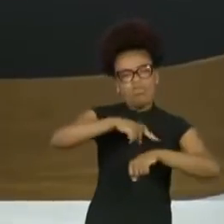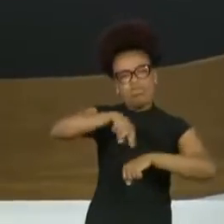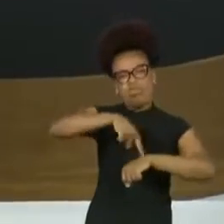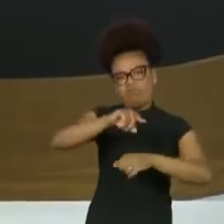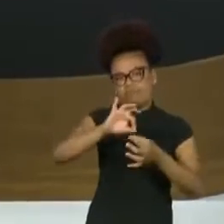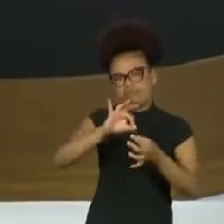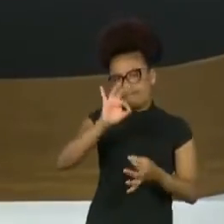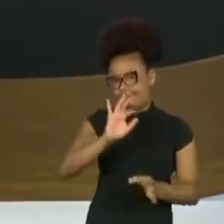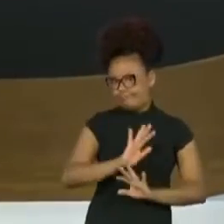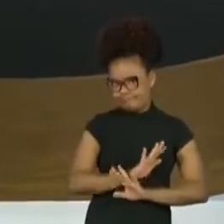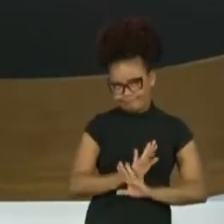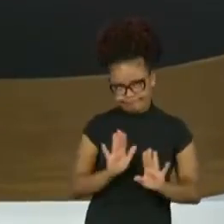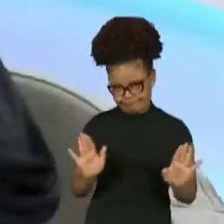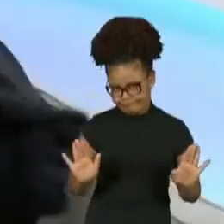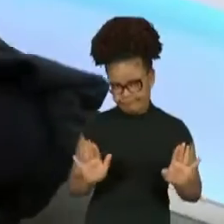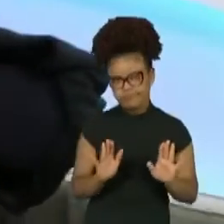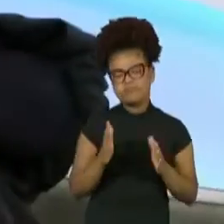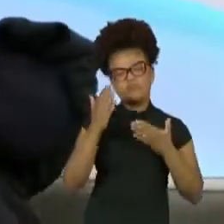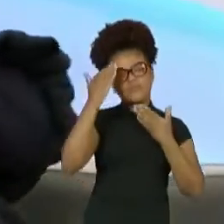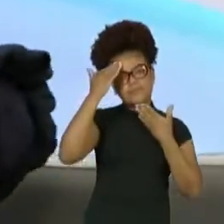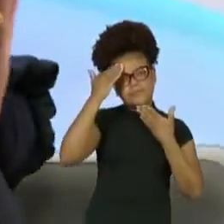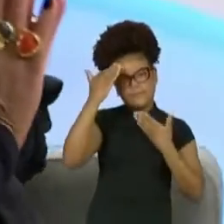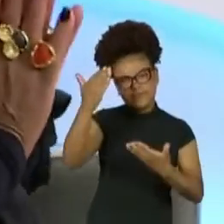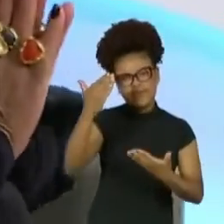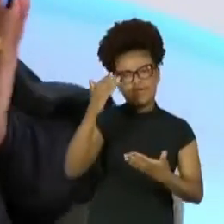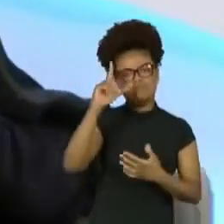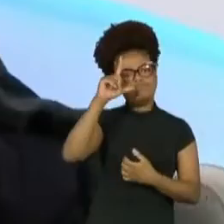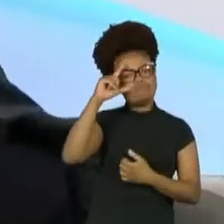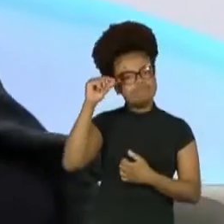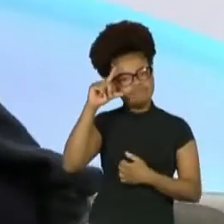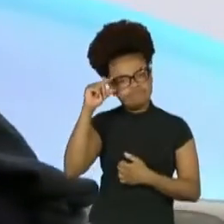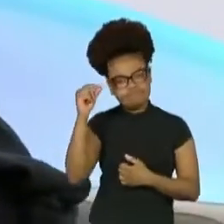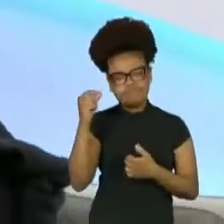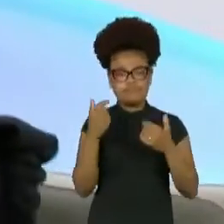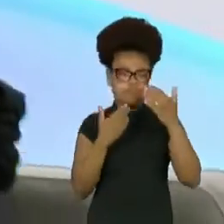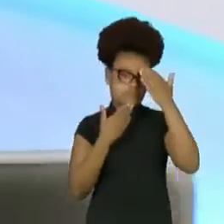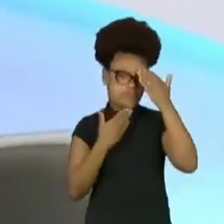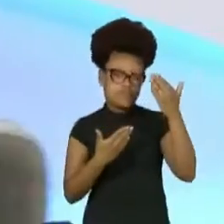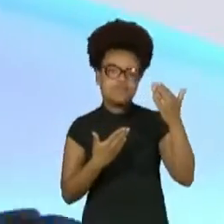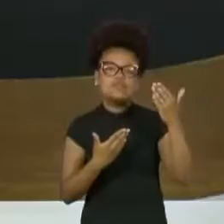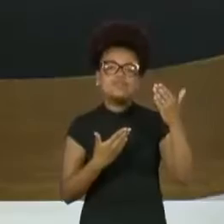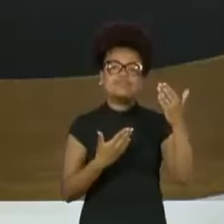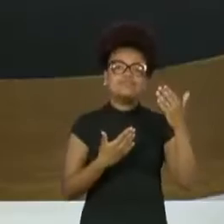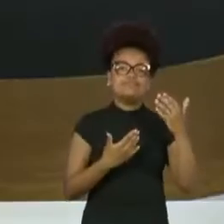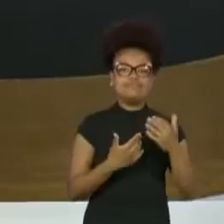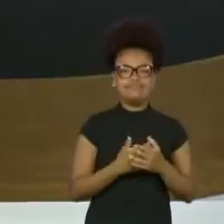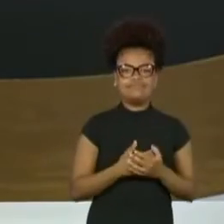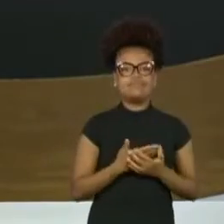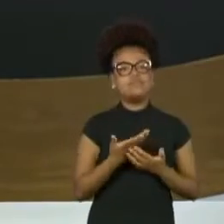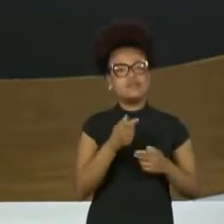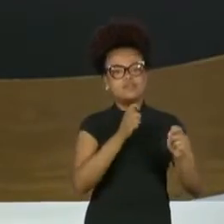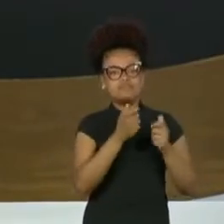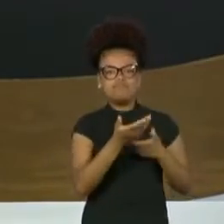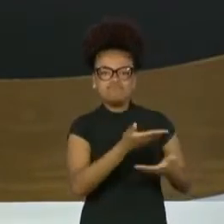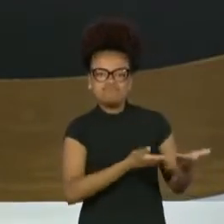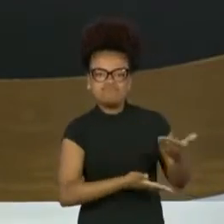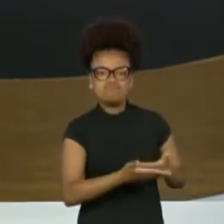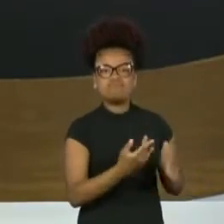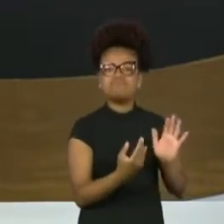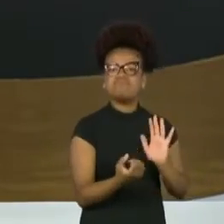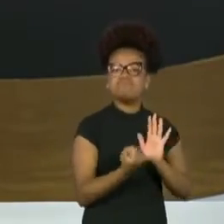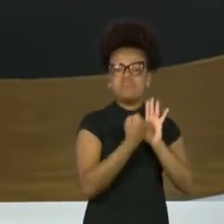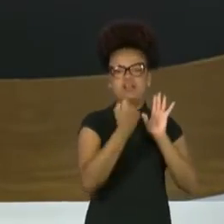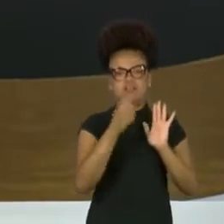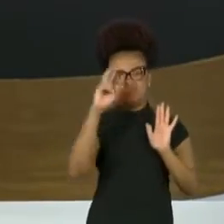agradeço imensamente a você, Zezé. Eu que agradeço. Por essa entrevista histórica. É a primeira vez que Zezé Mota